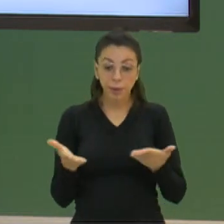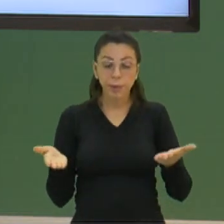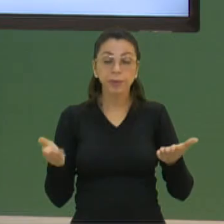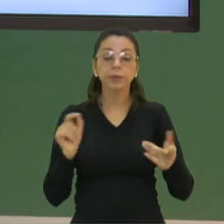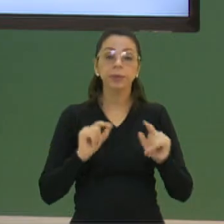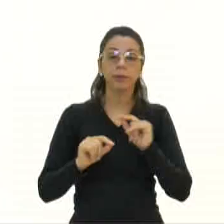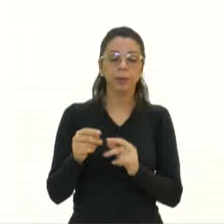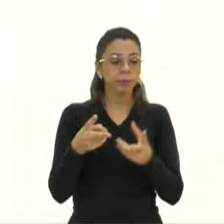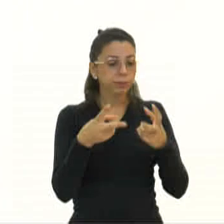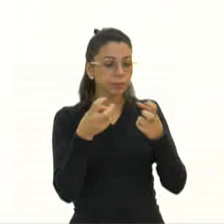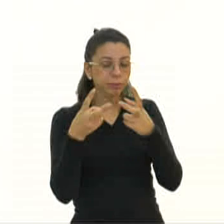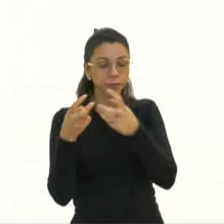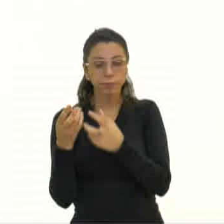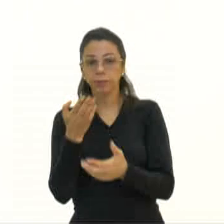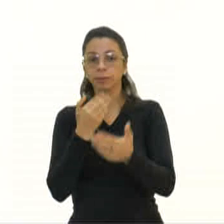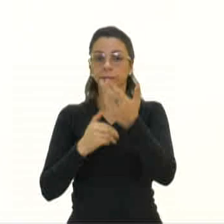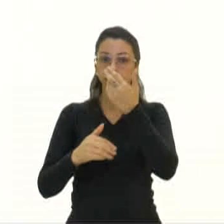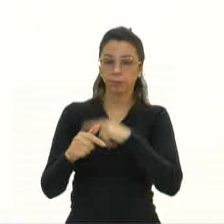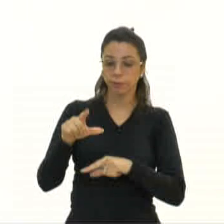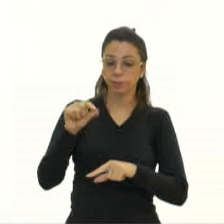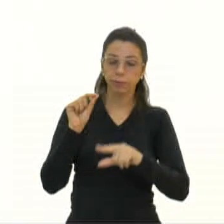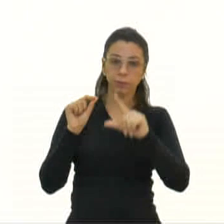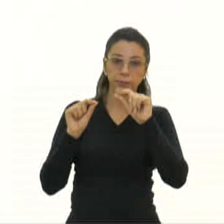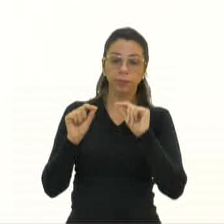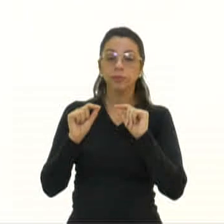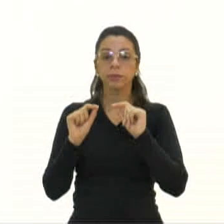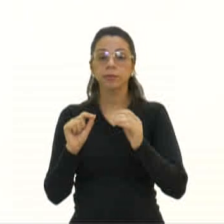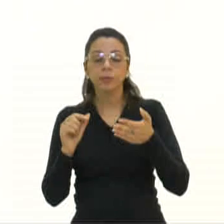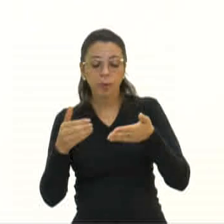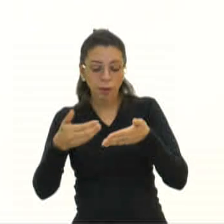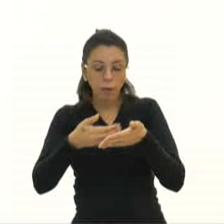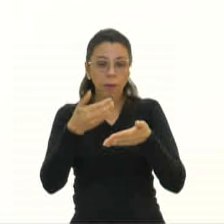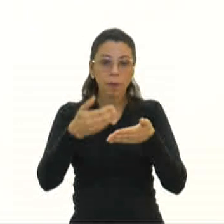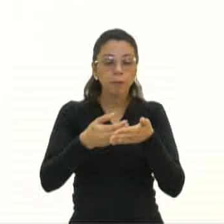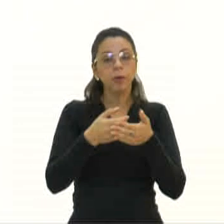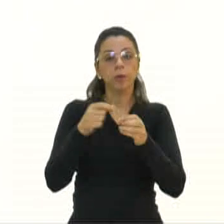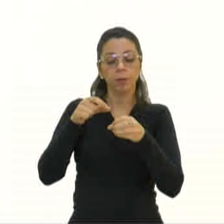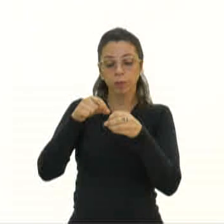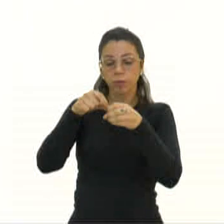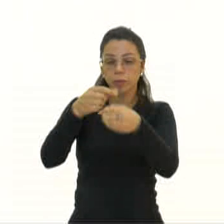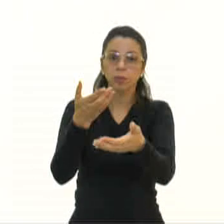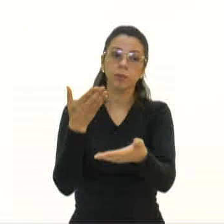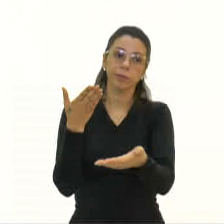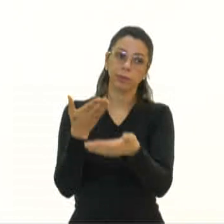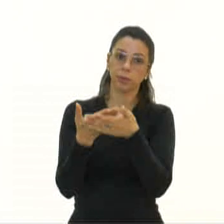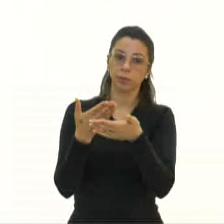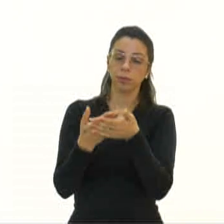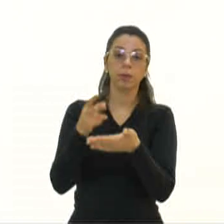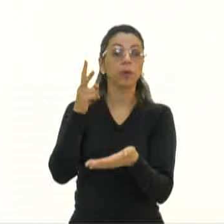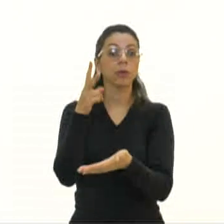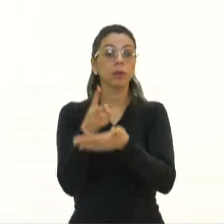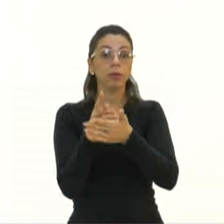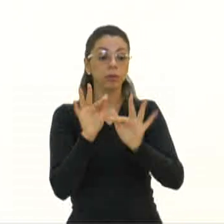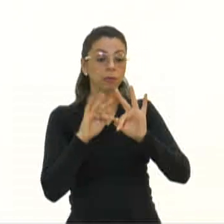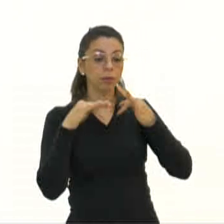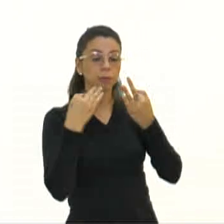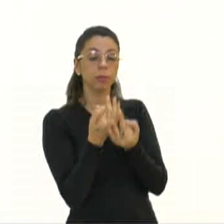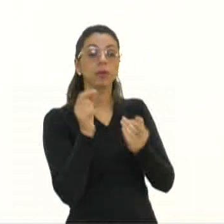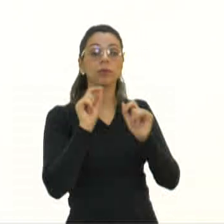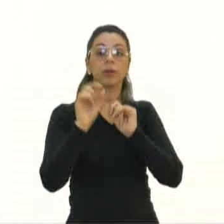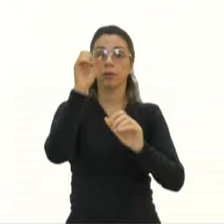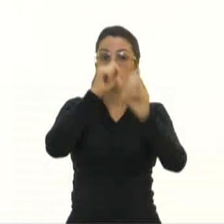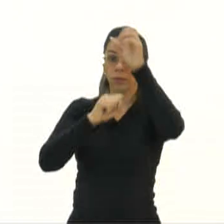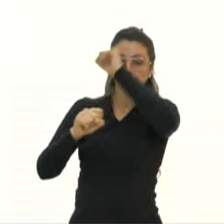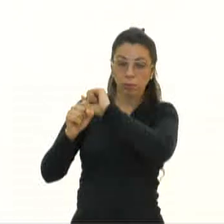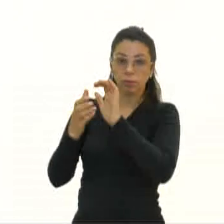observe os alimentos, identifique as partes dos frutos e das sementes que estudamos e conte para a sua família o que você aprendeu.